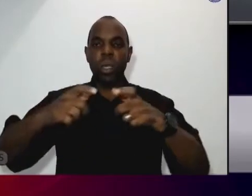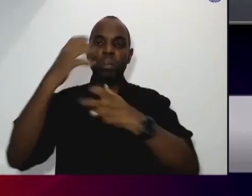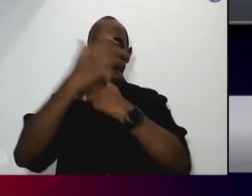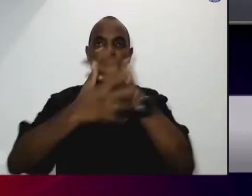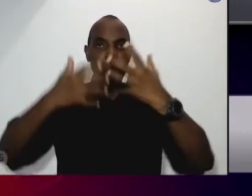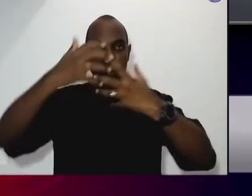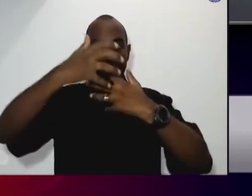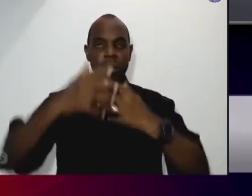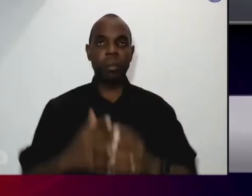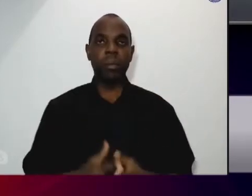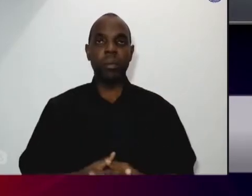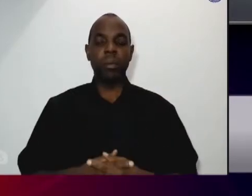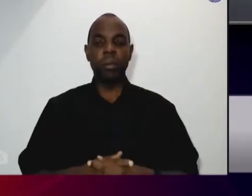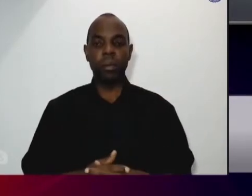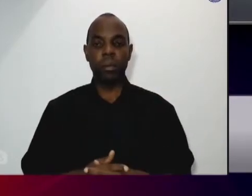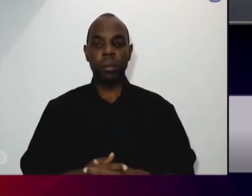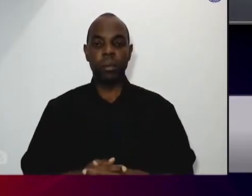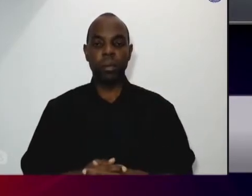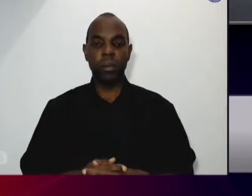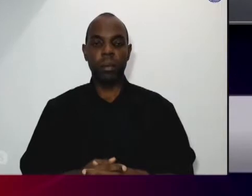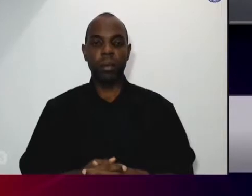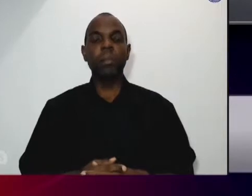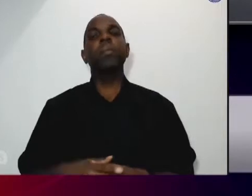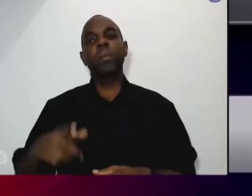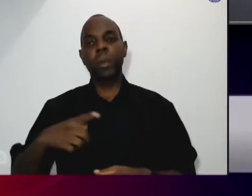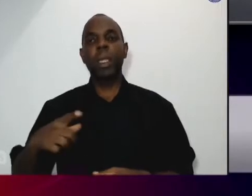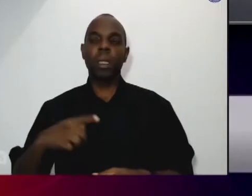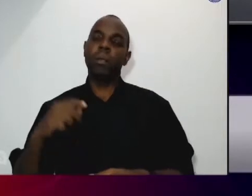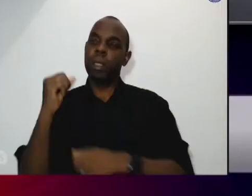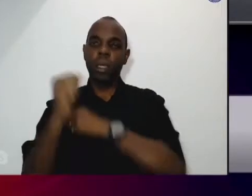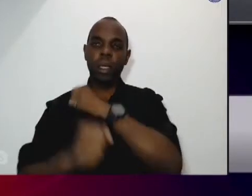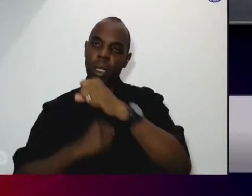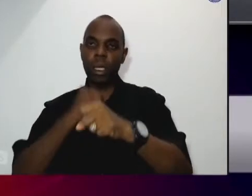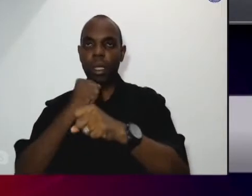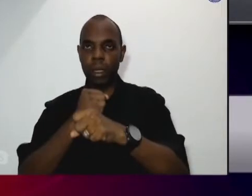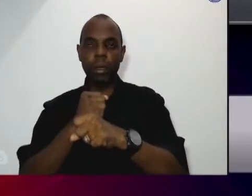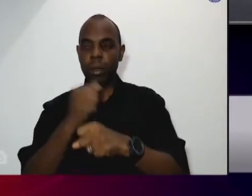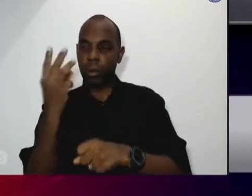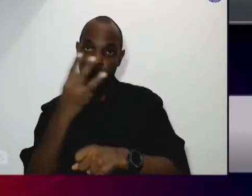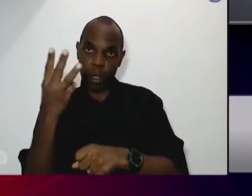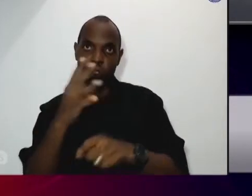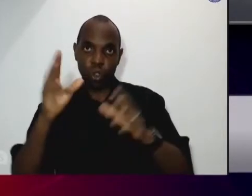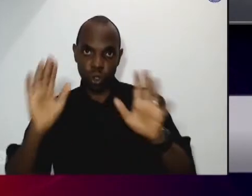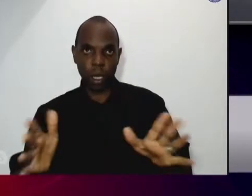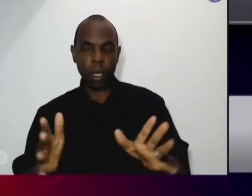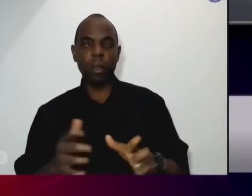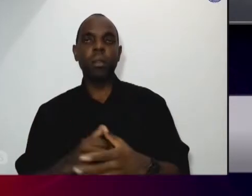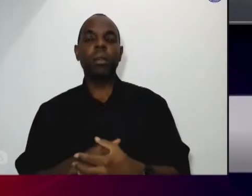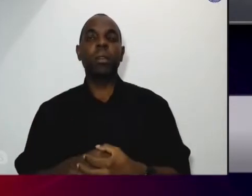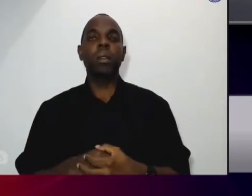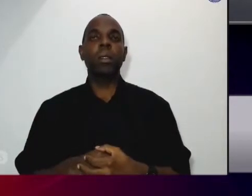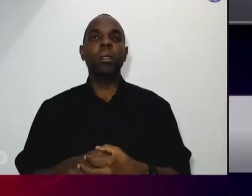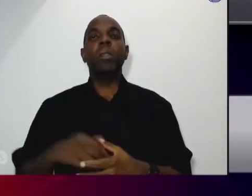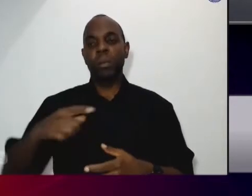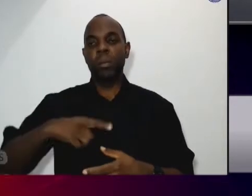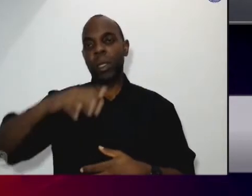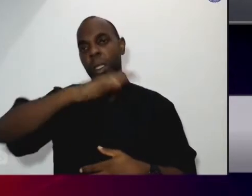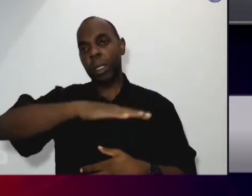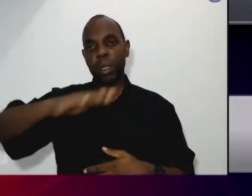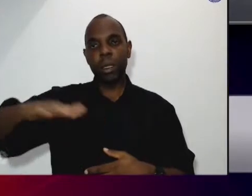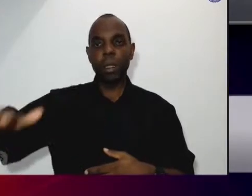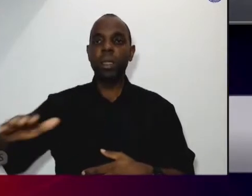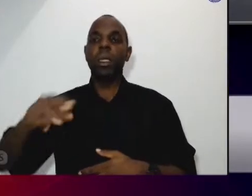Aí está o último ano, a terceira edição que nós fizemos. Isso com as crianças do NUTRAS.